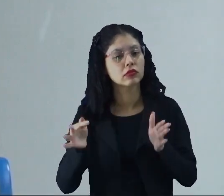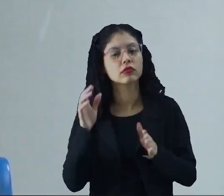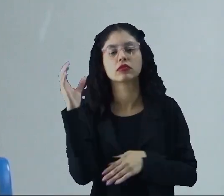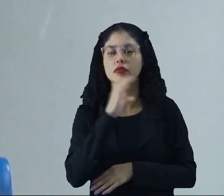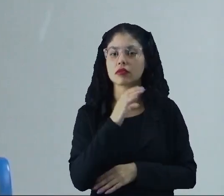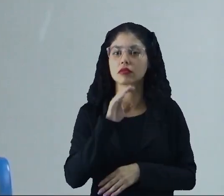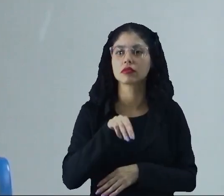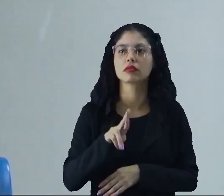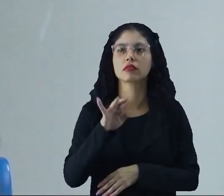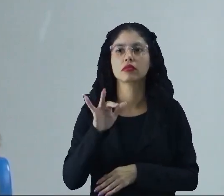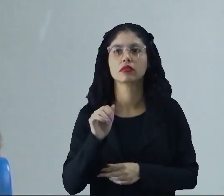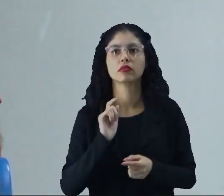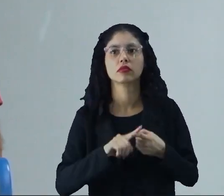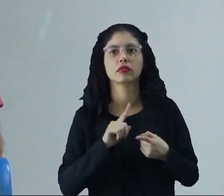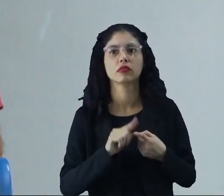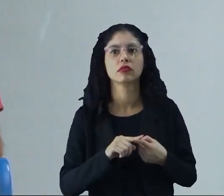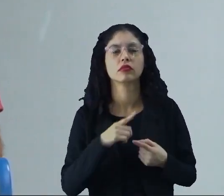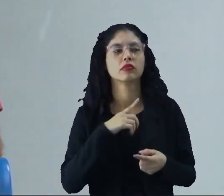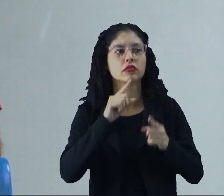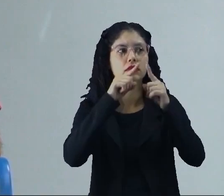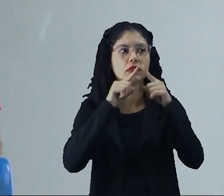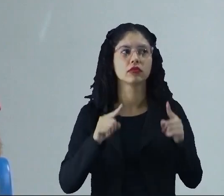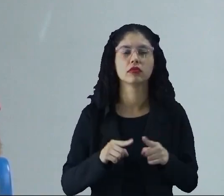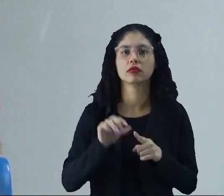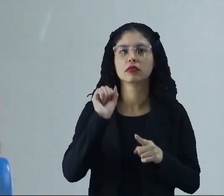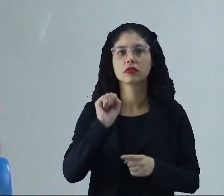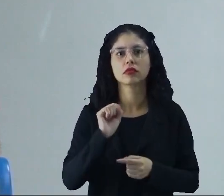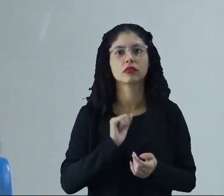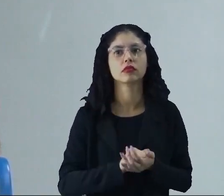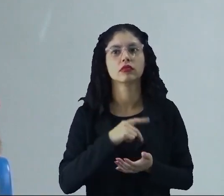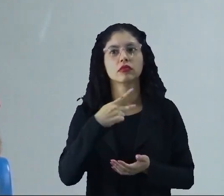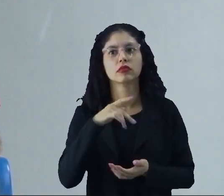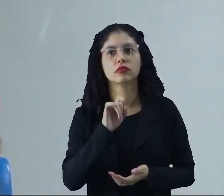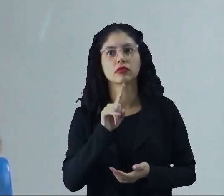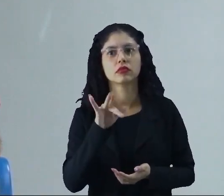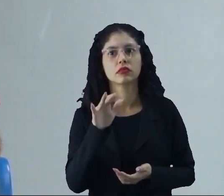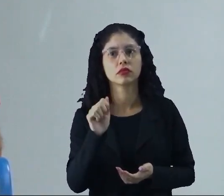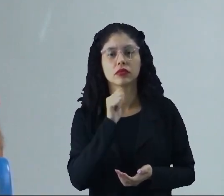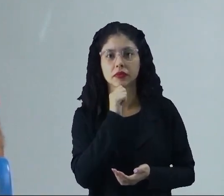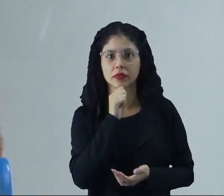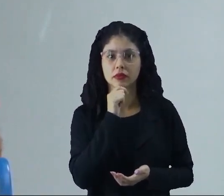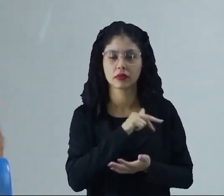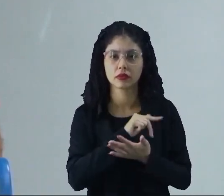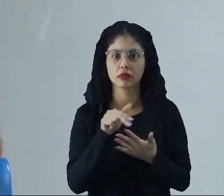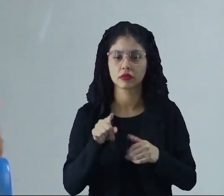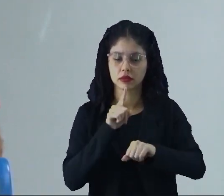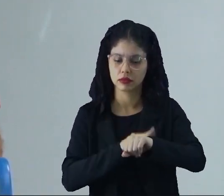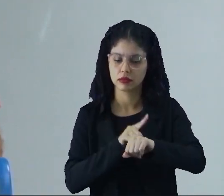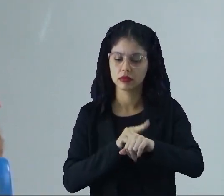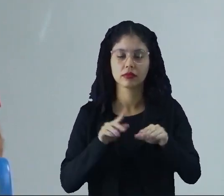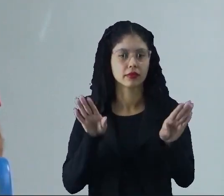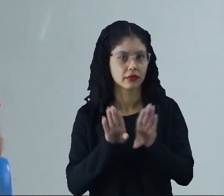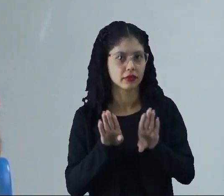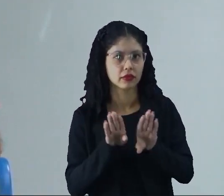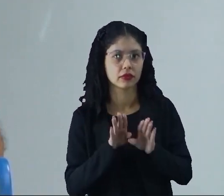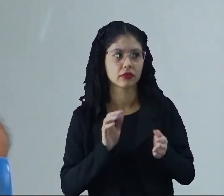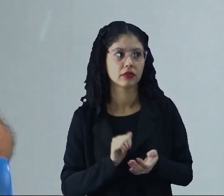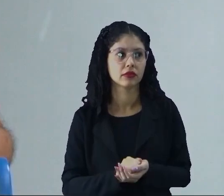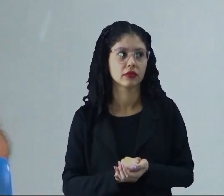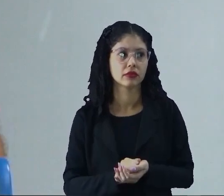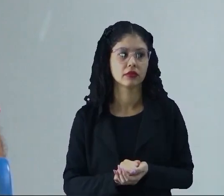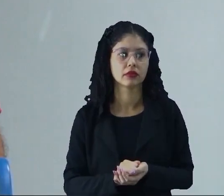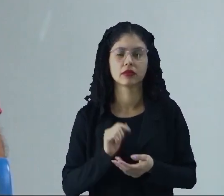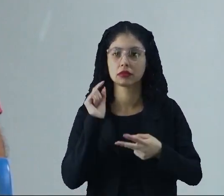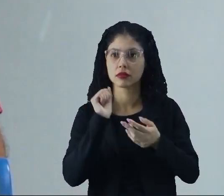da velocidade média porque nós temos ali o delta S a variação da posição e a variação do tempo também então